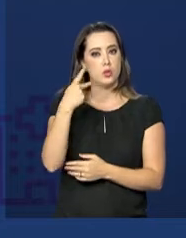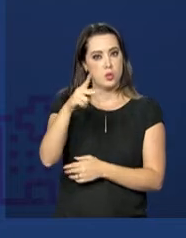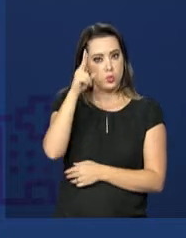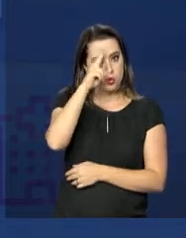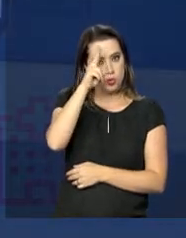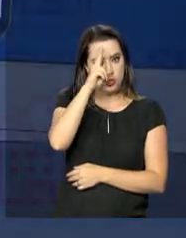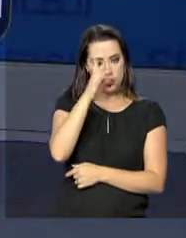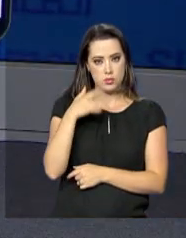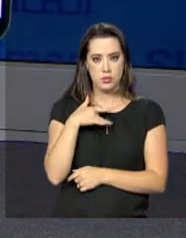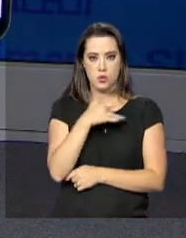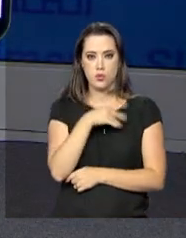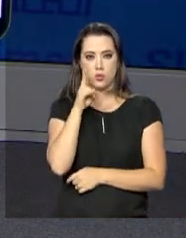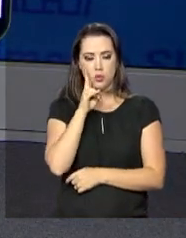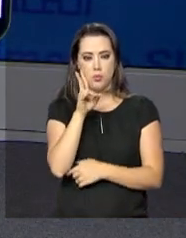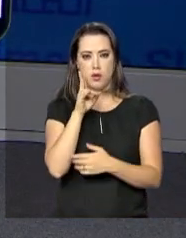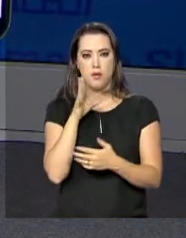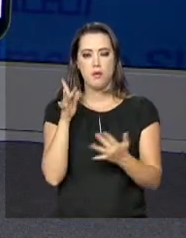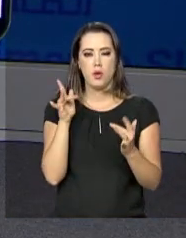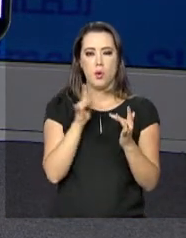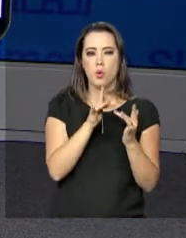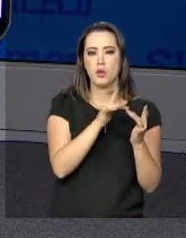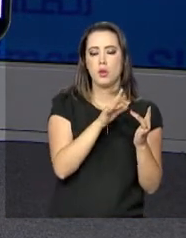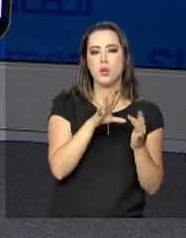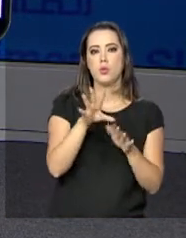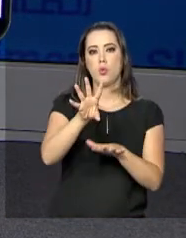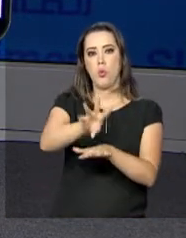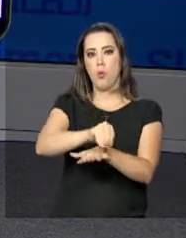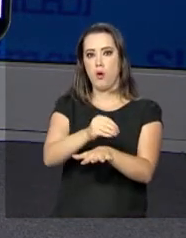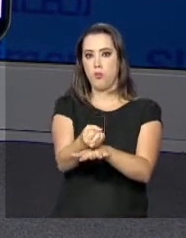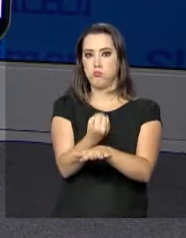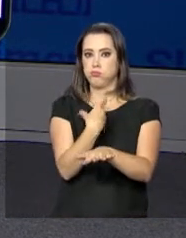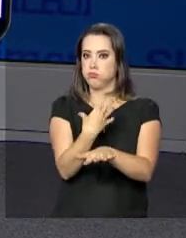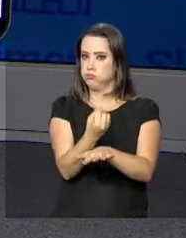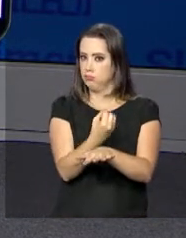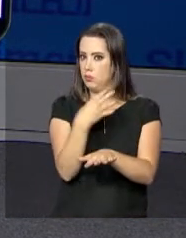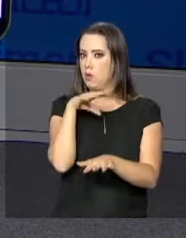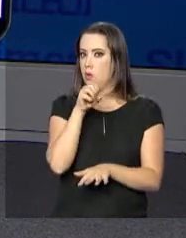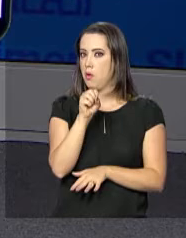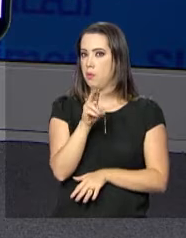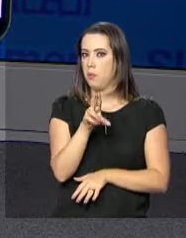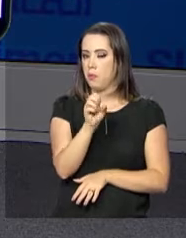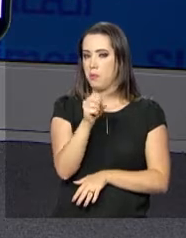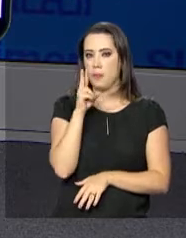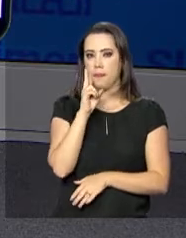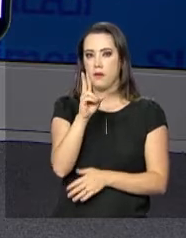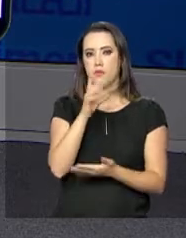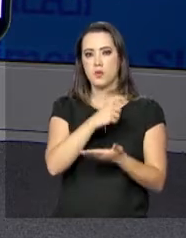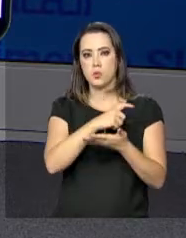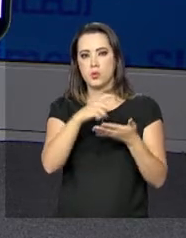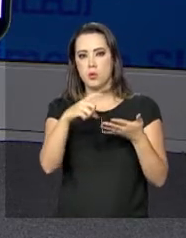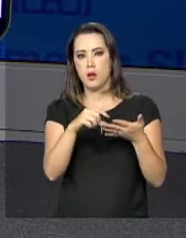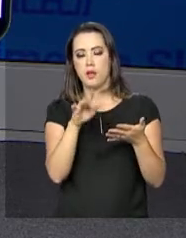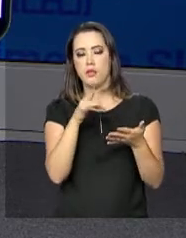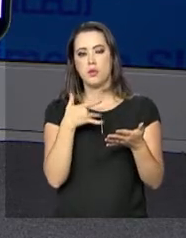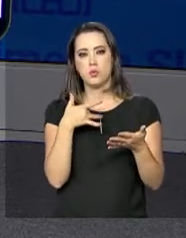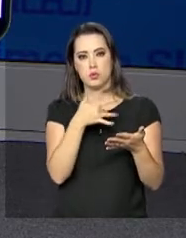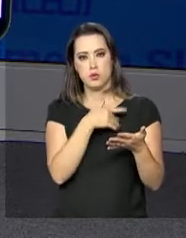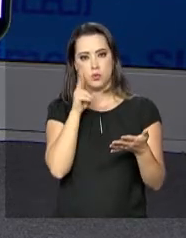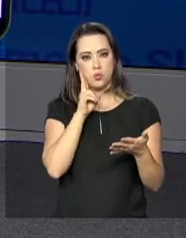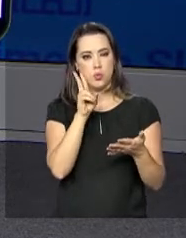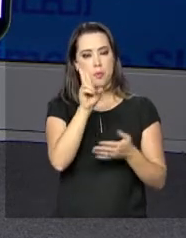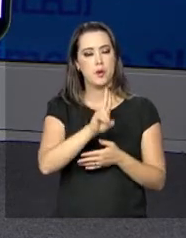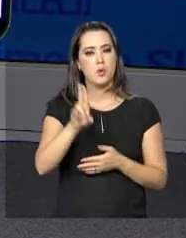O aplicativo também permite entrar em contato com a ouvidoria do SUS e acessar o seu cartão de saúde. Para usar o DigiSUS,